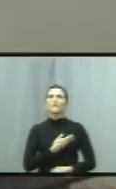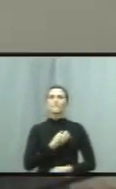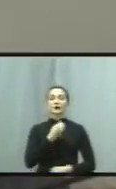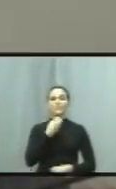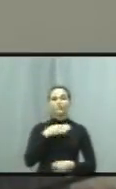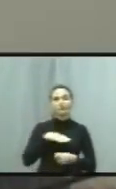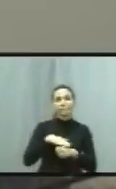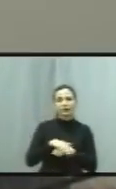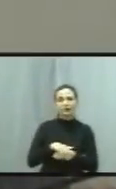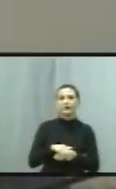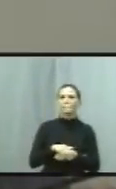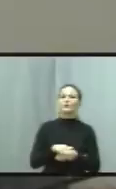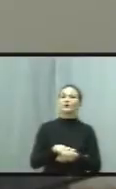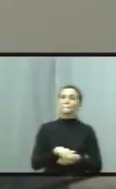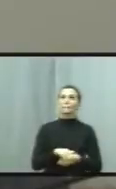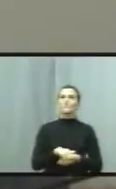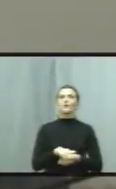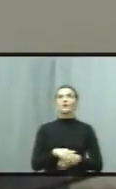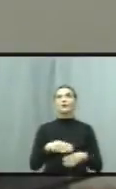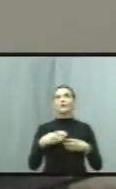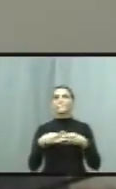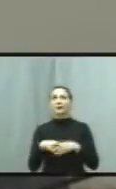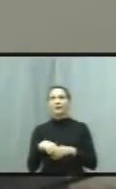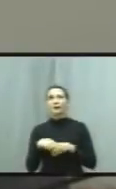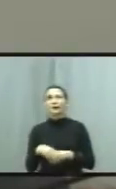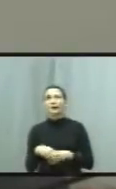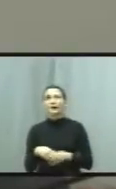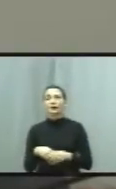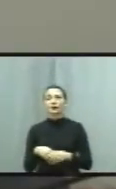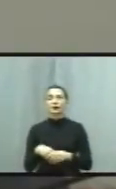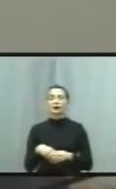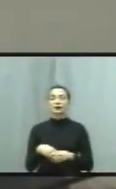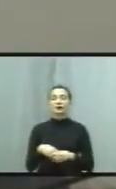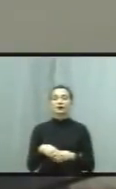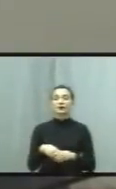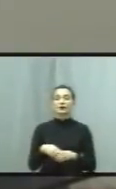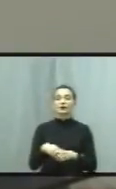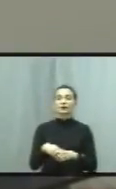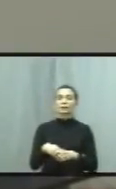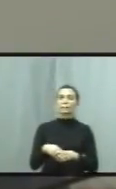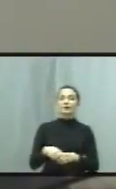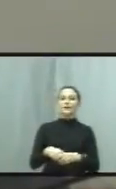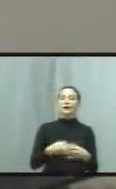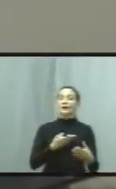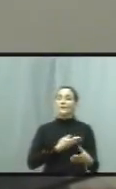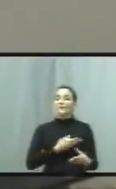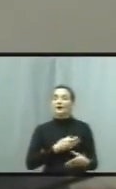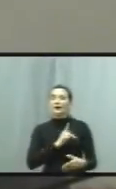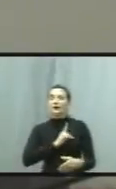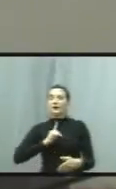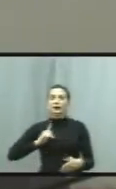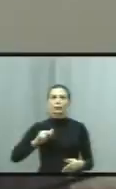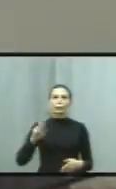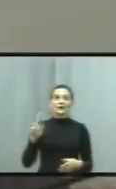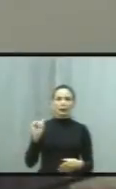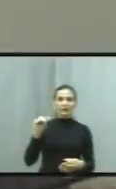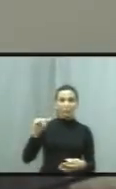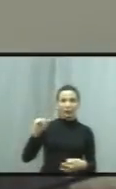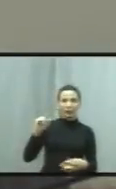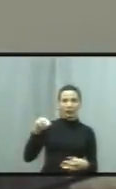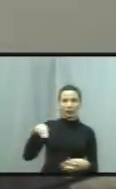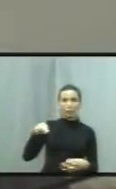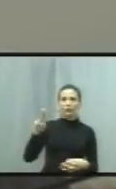ouvintes. Mais uma vez quero parabenizar aqui o nosso colega, pastor Ramundo Bezerra, pelo seu